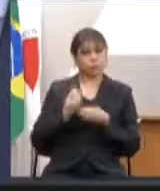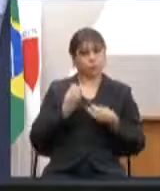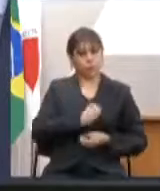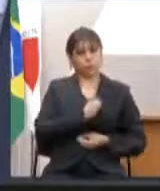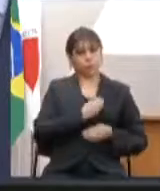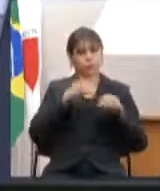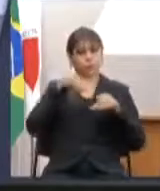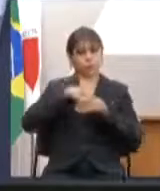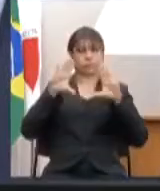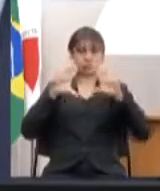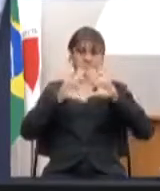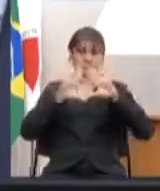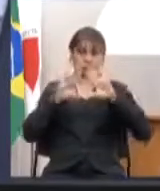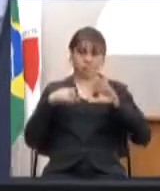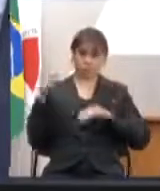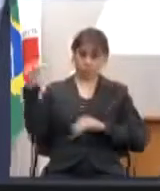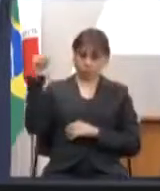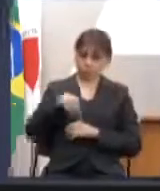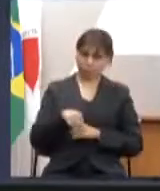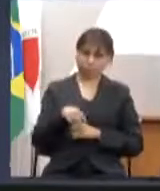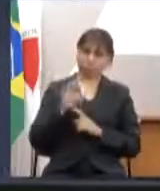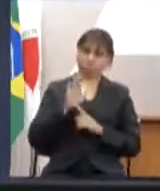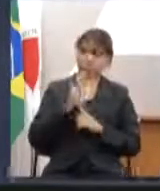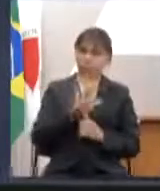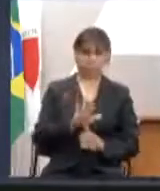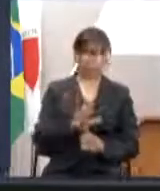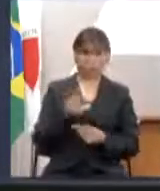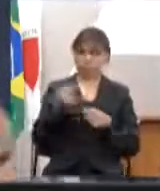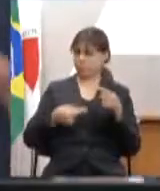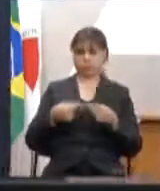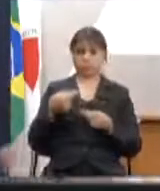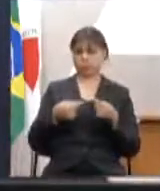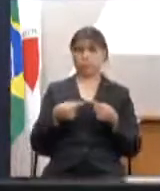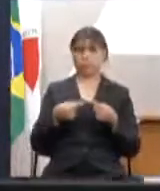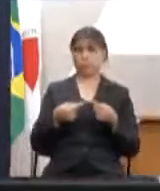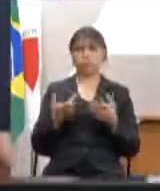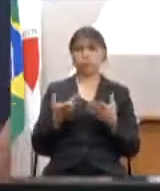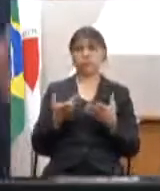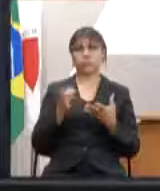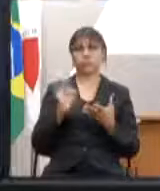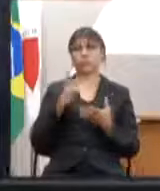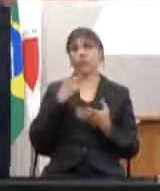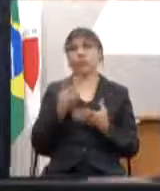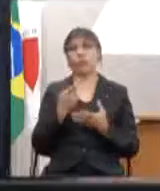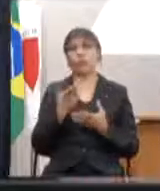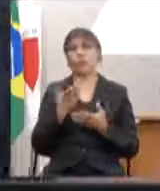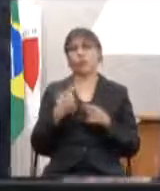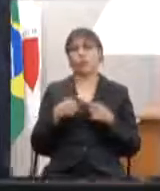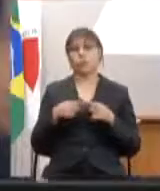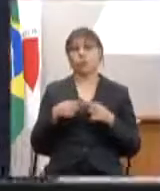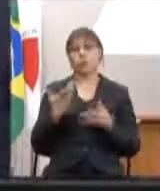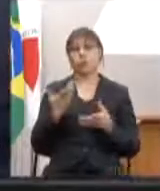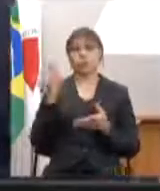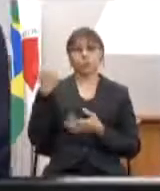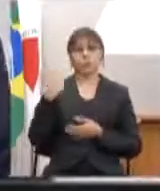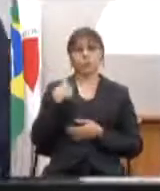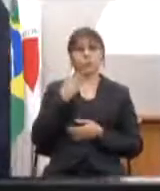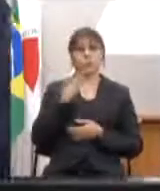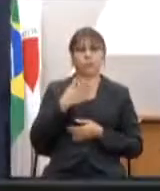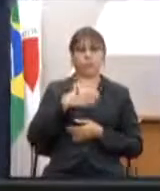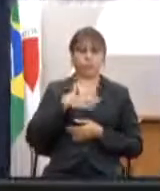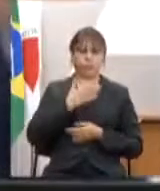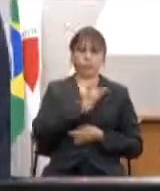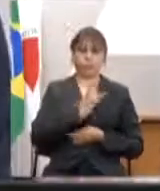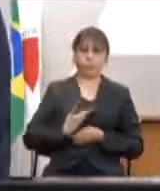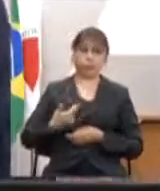eu não trago para cá para essa discussão simplesmente quando falo esse meu discurso era também no meu governo